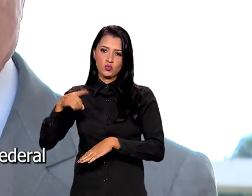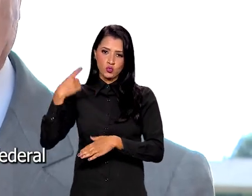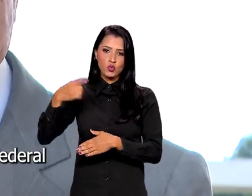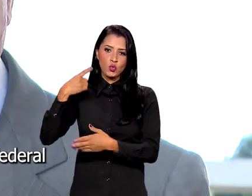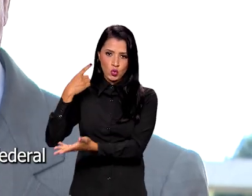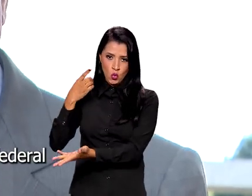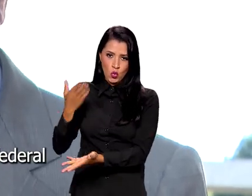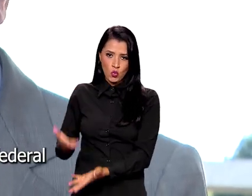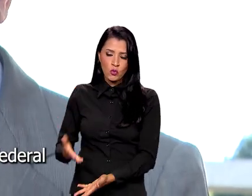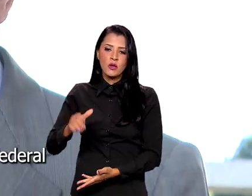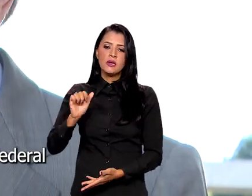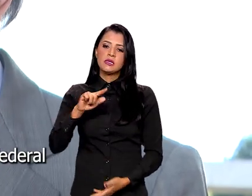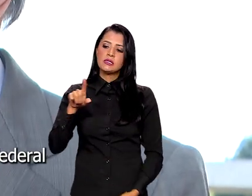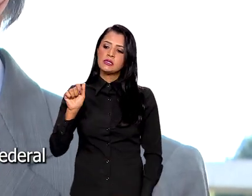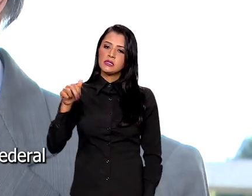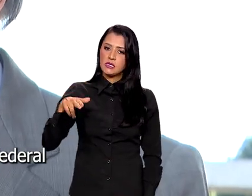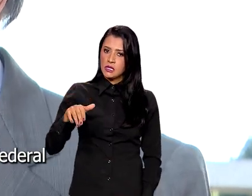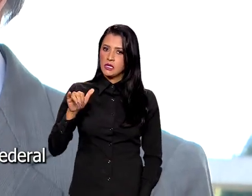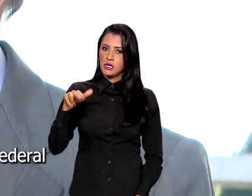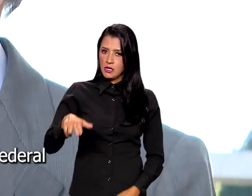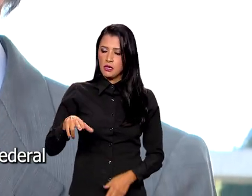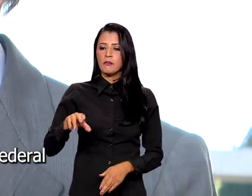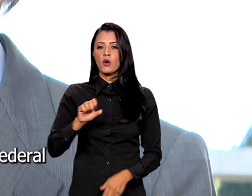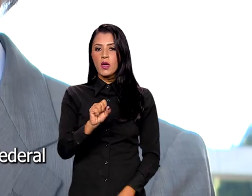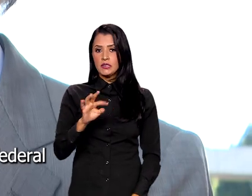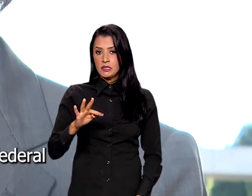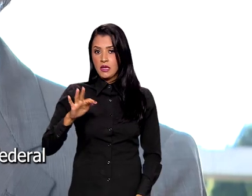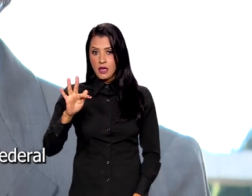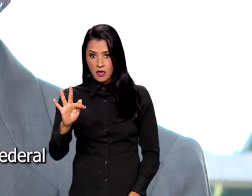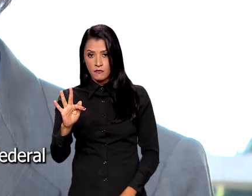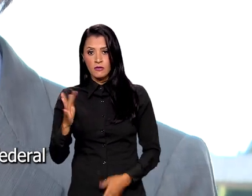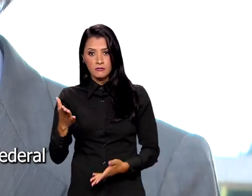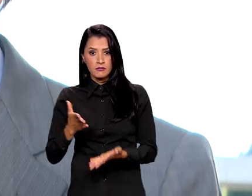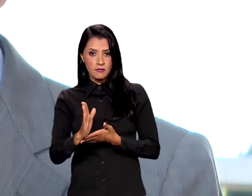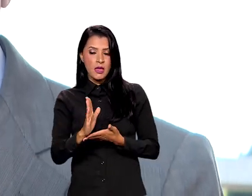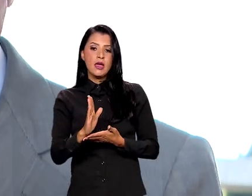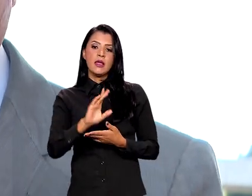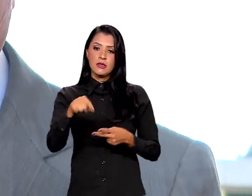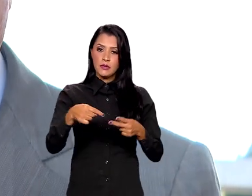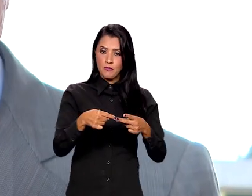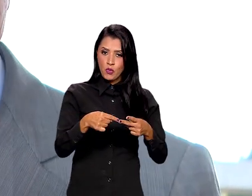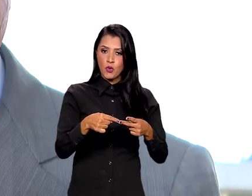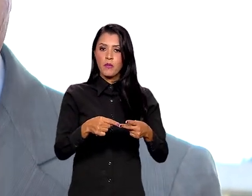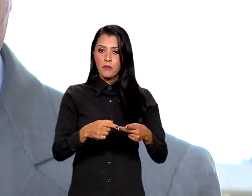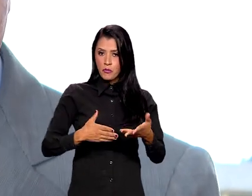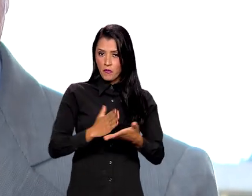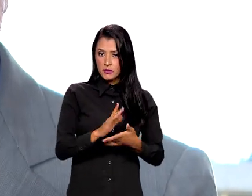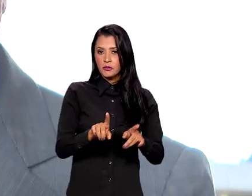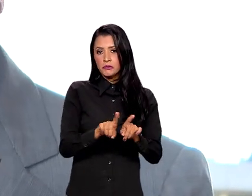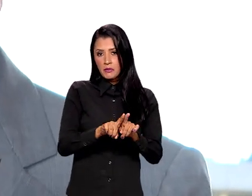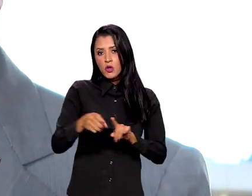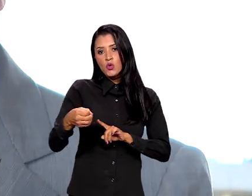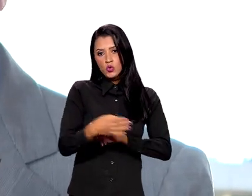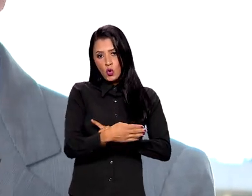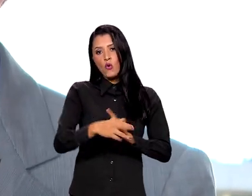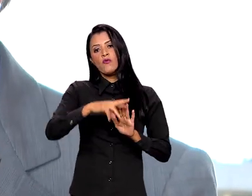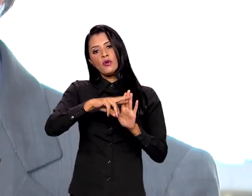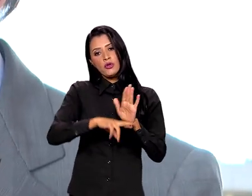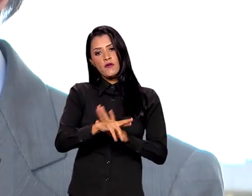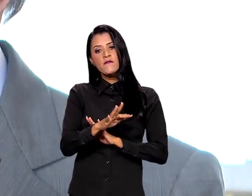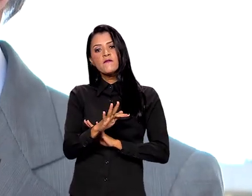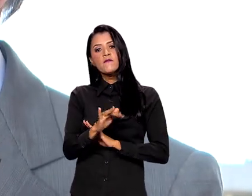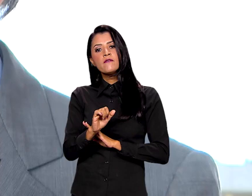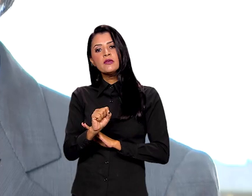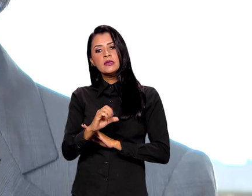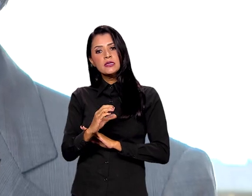doutor Zanin para o Supremo Tribunal Federal e depois a aprovação também do novo